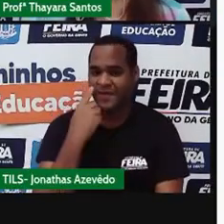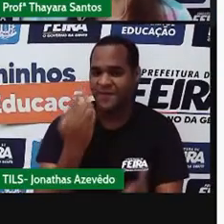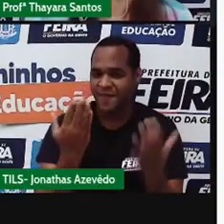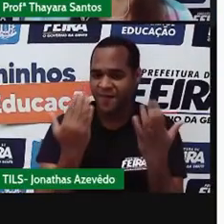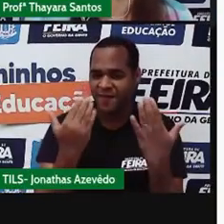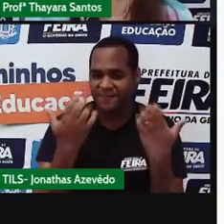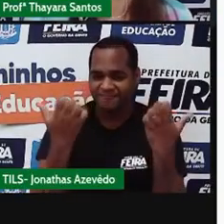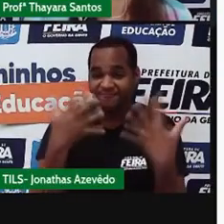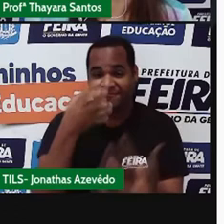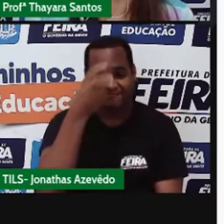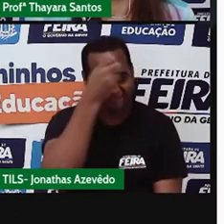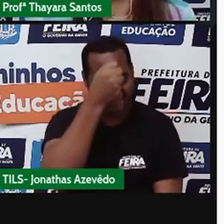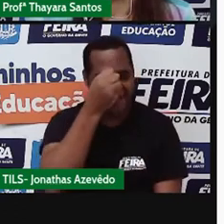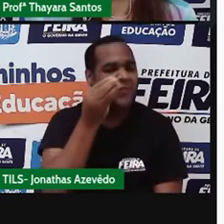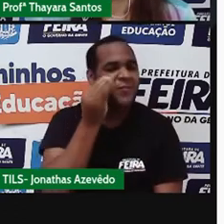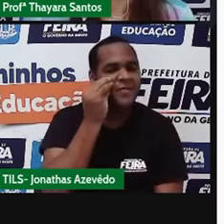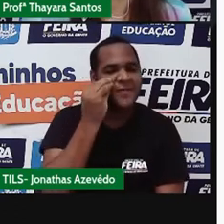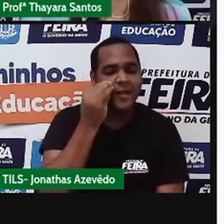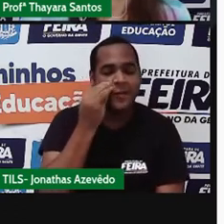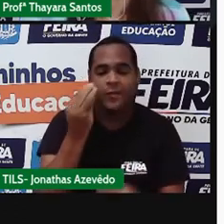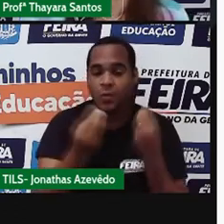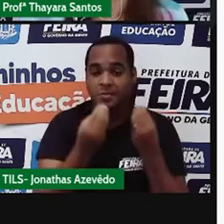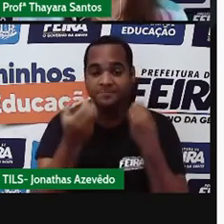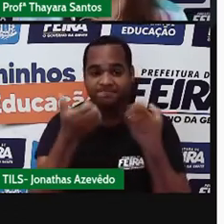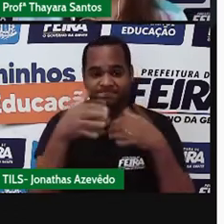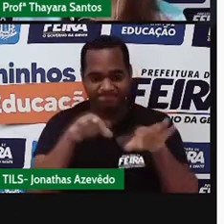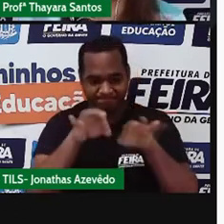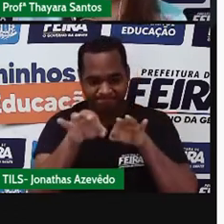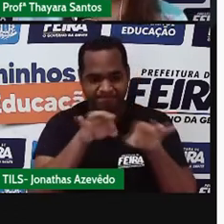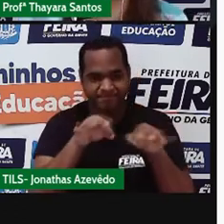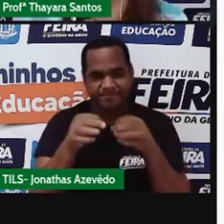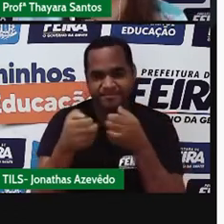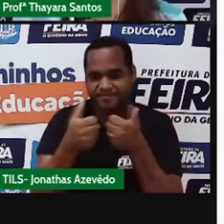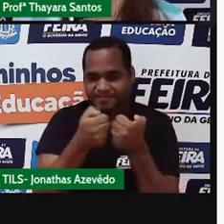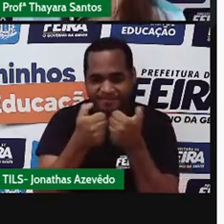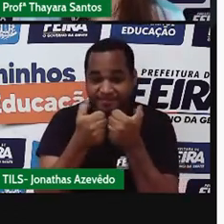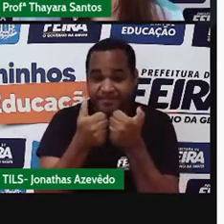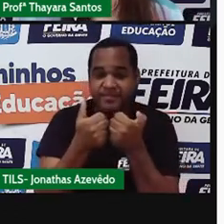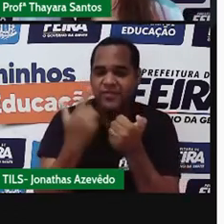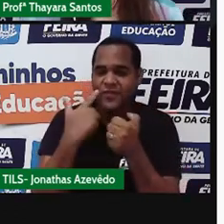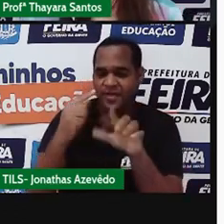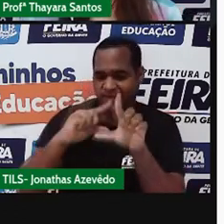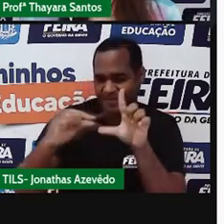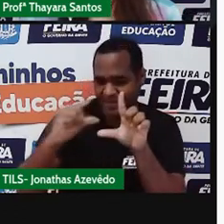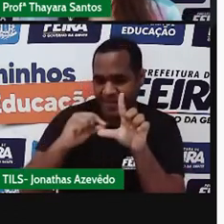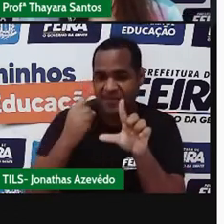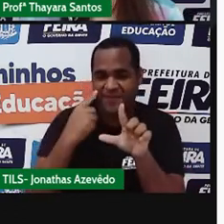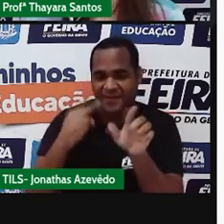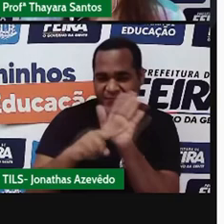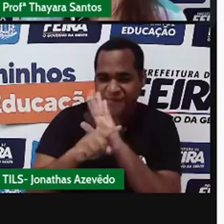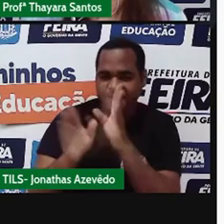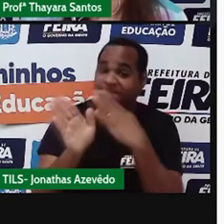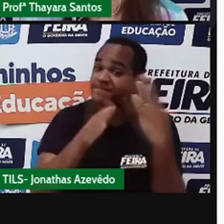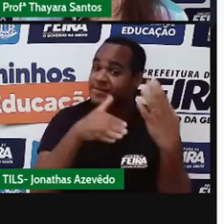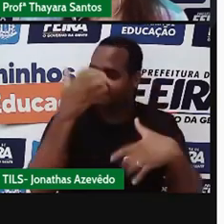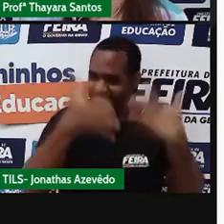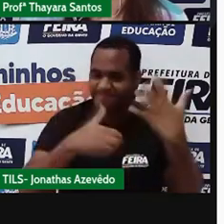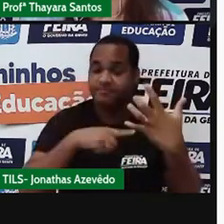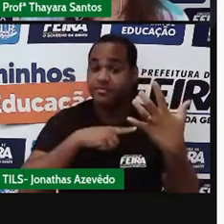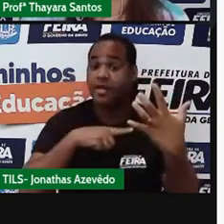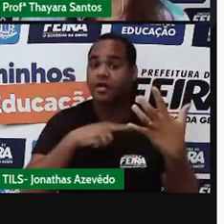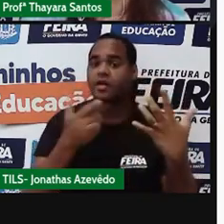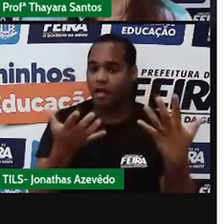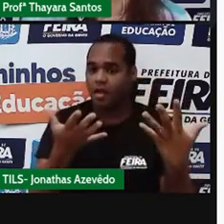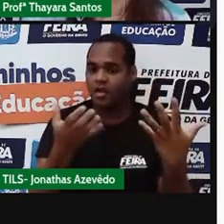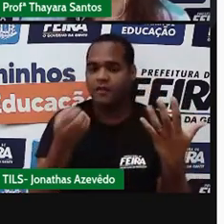testar o que a gente aprendeu até aqui, eu preparei esse joguinho para vocês. Vocês vão clicar no link que vai estar na descrição desse vídeo. Vão